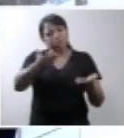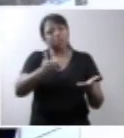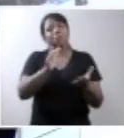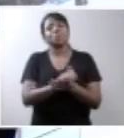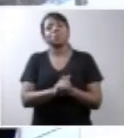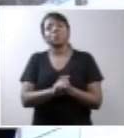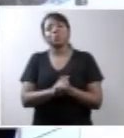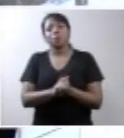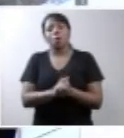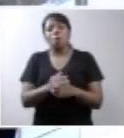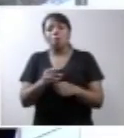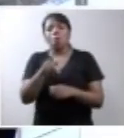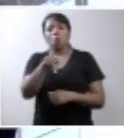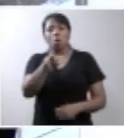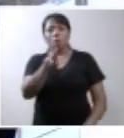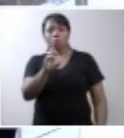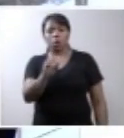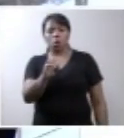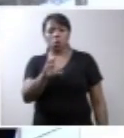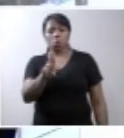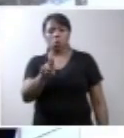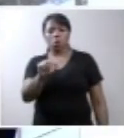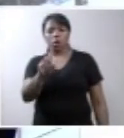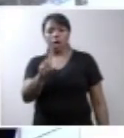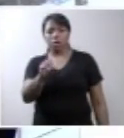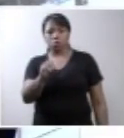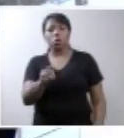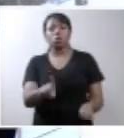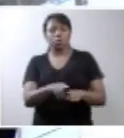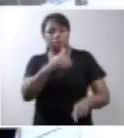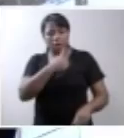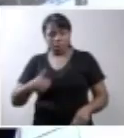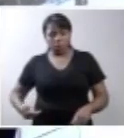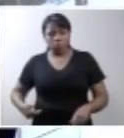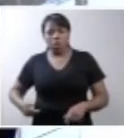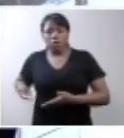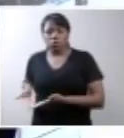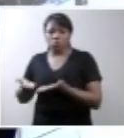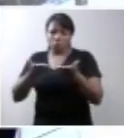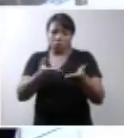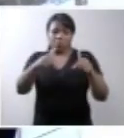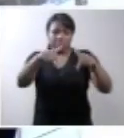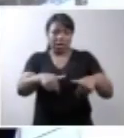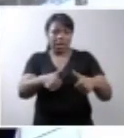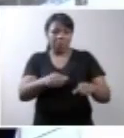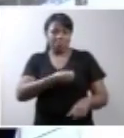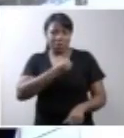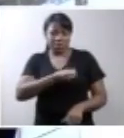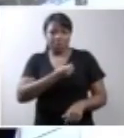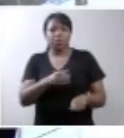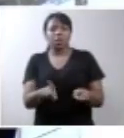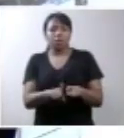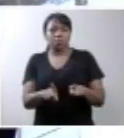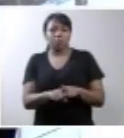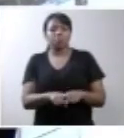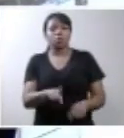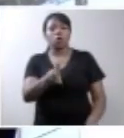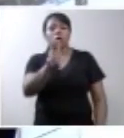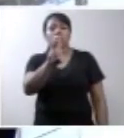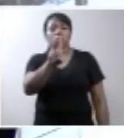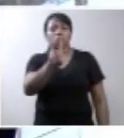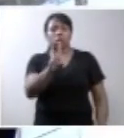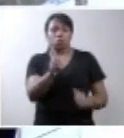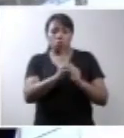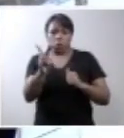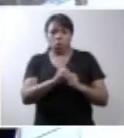senhor procurador-geral da República, que nos convidou para estar aqui presente, na pessoa do doutor Antônio